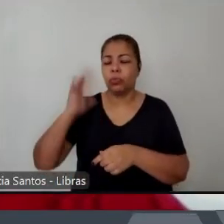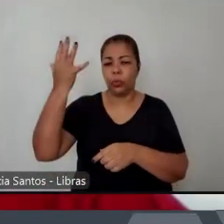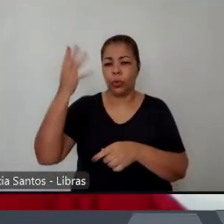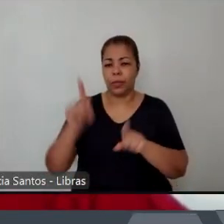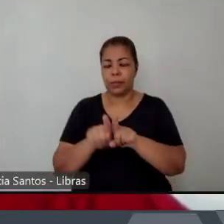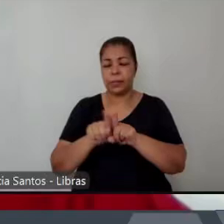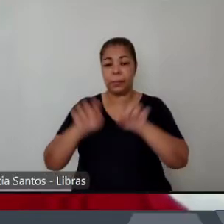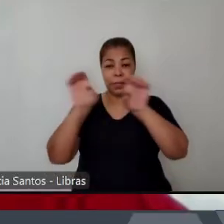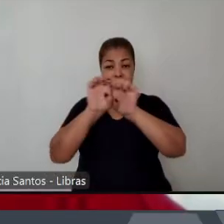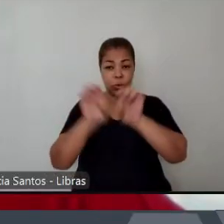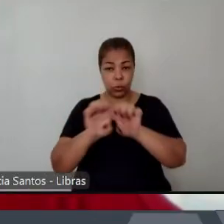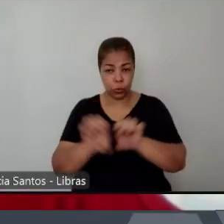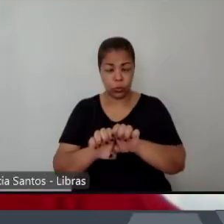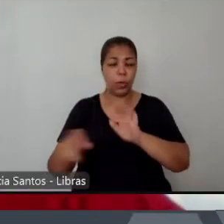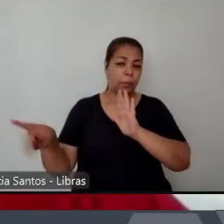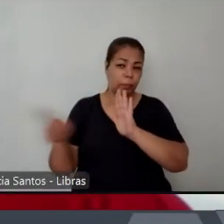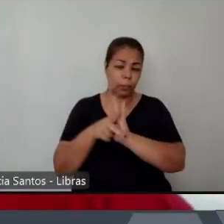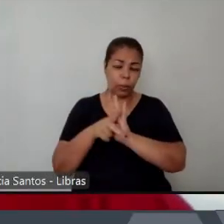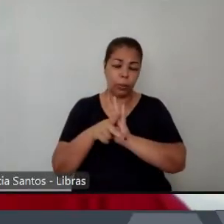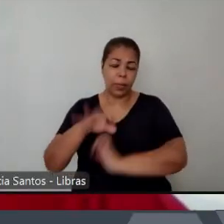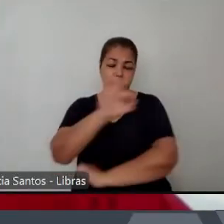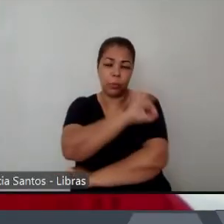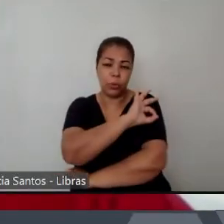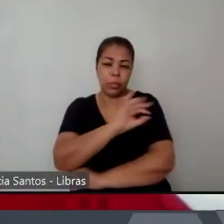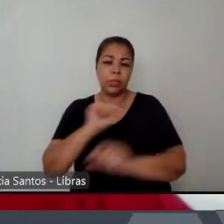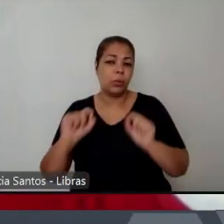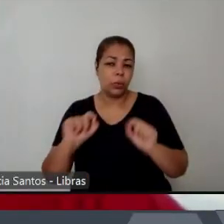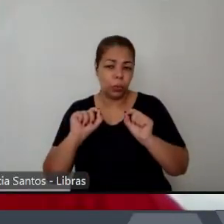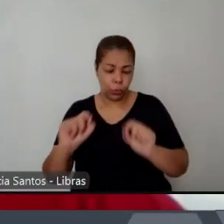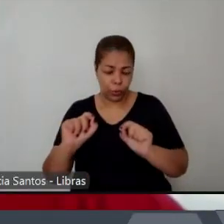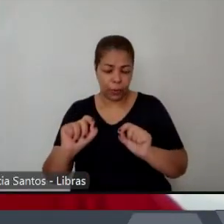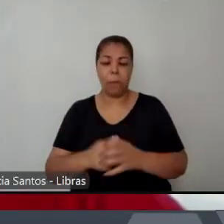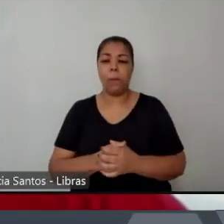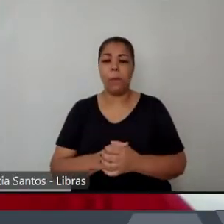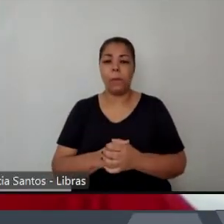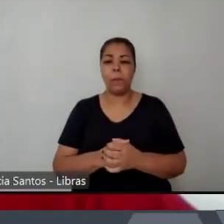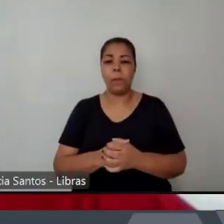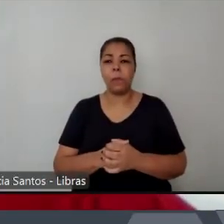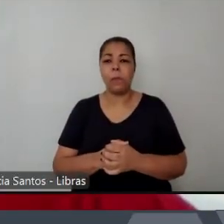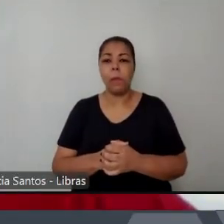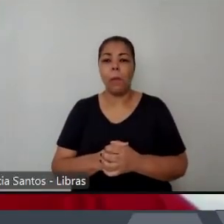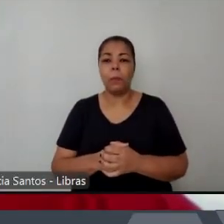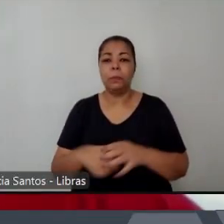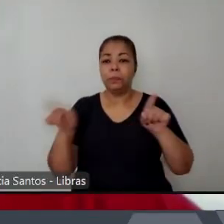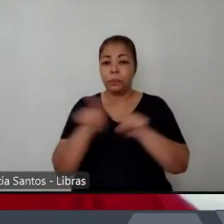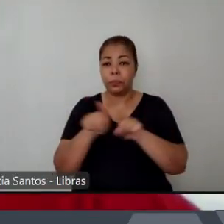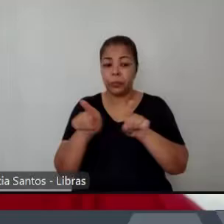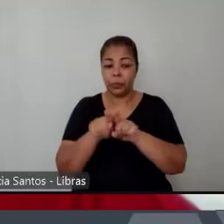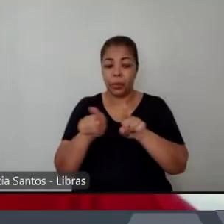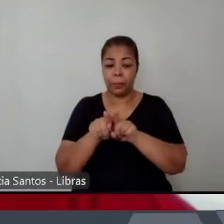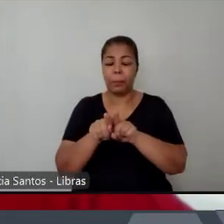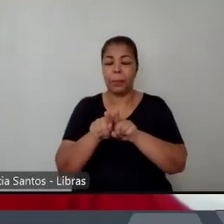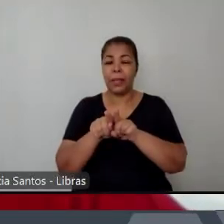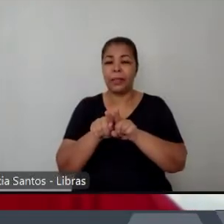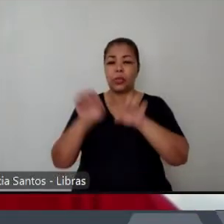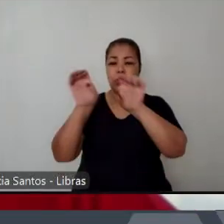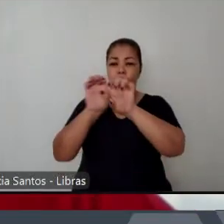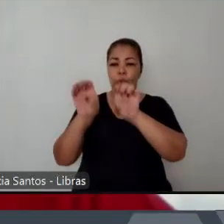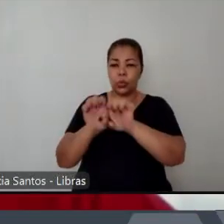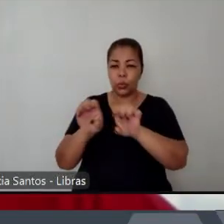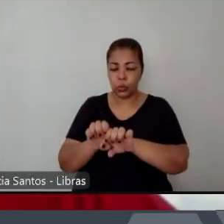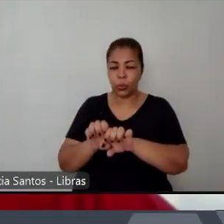polícias? Elas se formam desdobrando a estrutura da ditadura militar, a partir das polícias